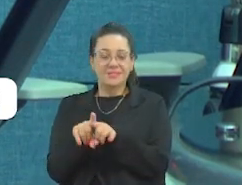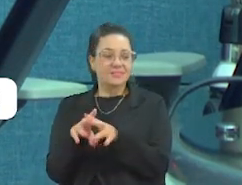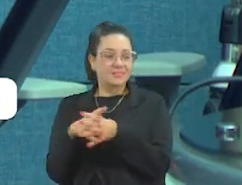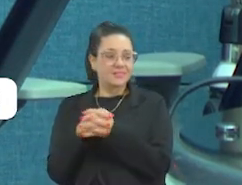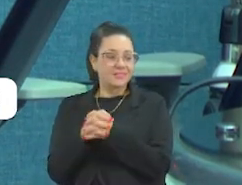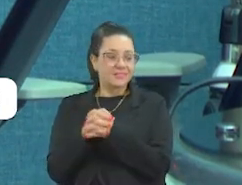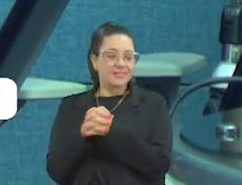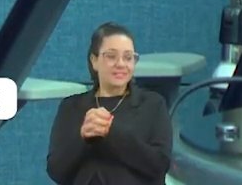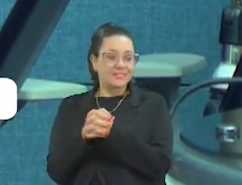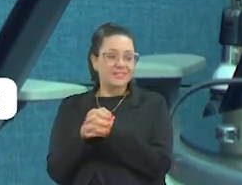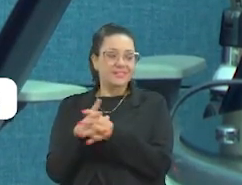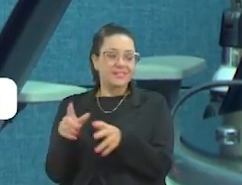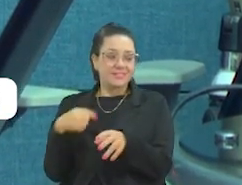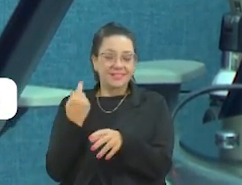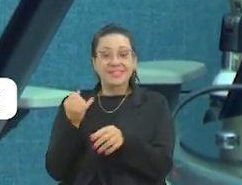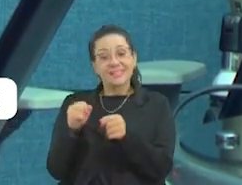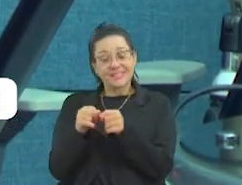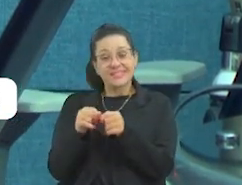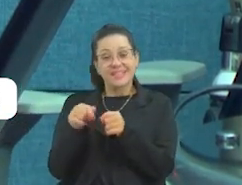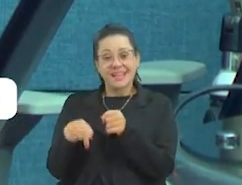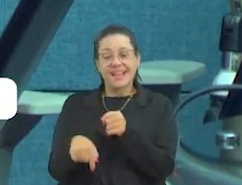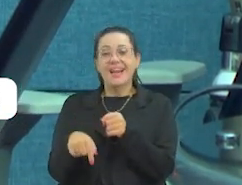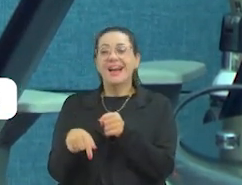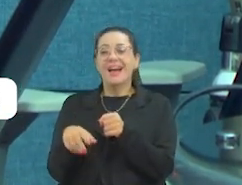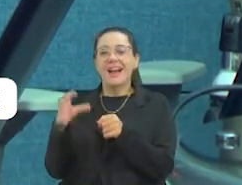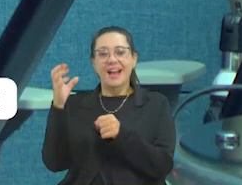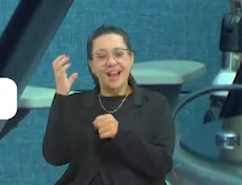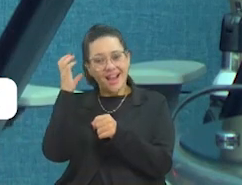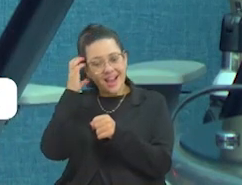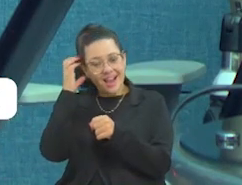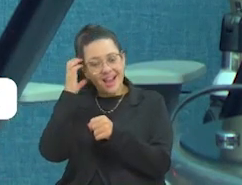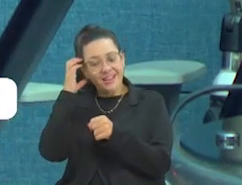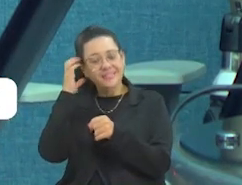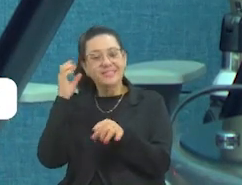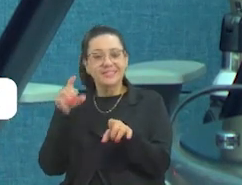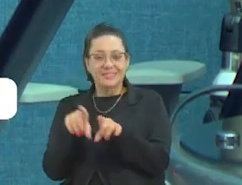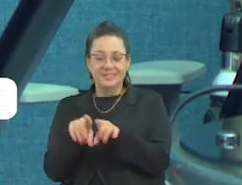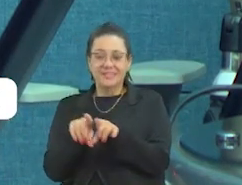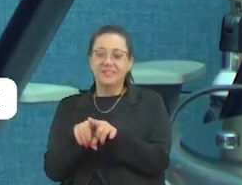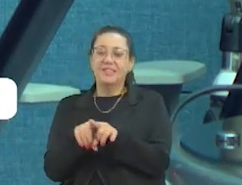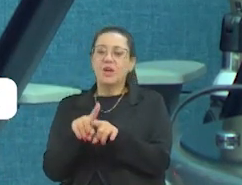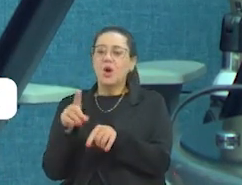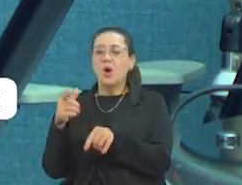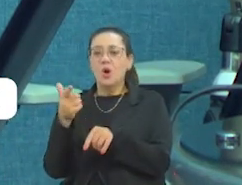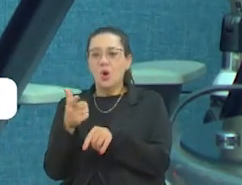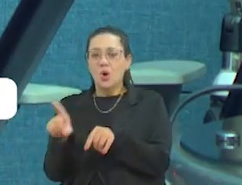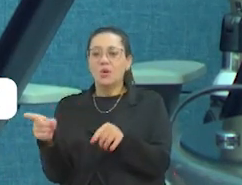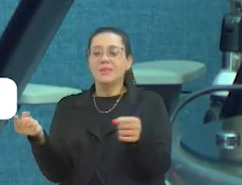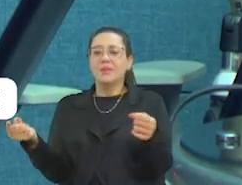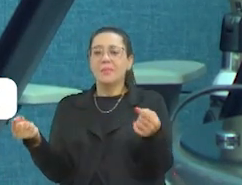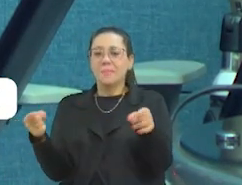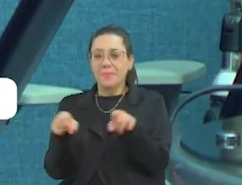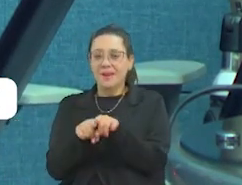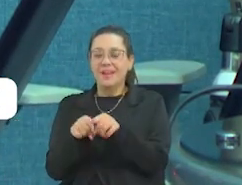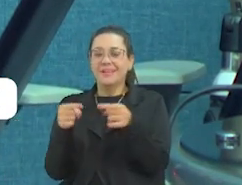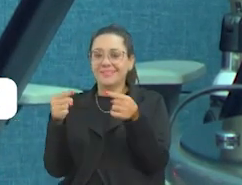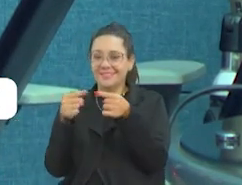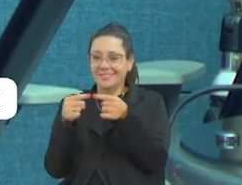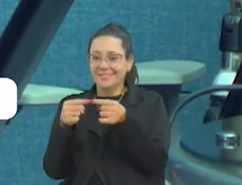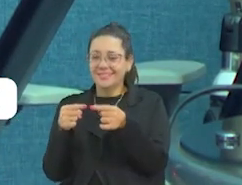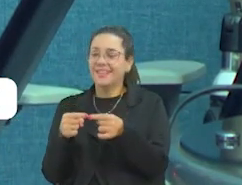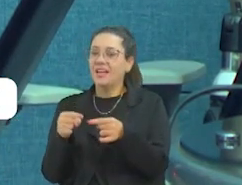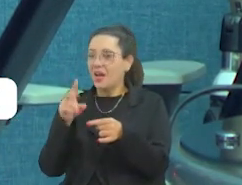esse momento legislativo que passa através da rádio também agora. E outras parcerias estão vindo, para que realmente